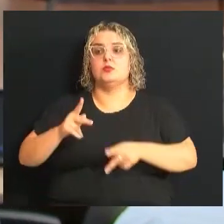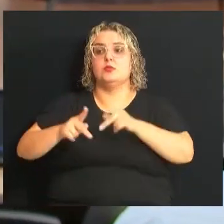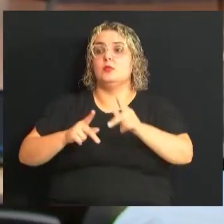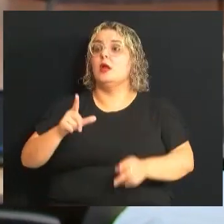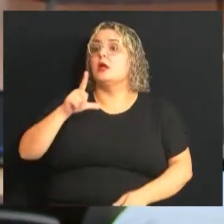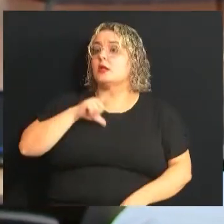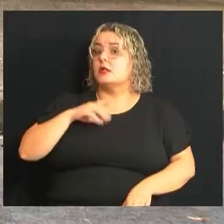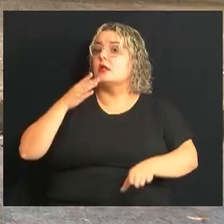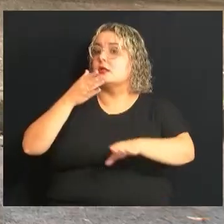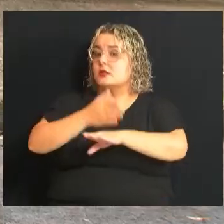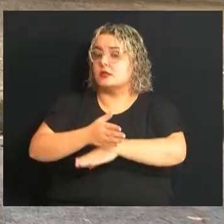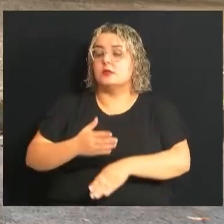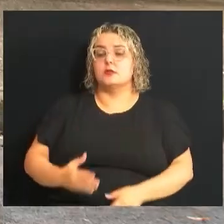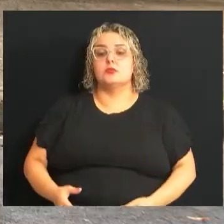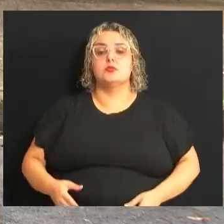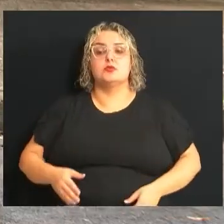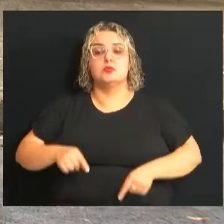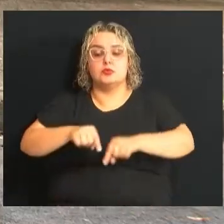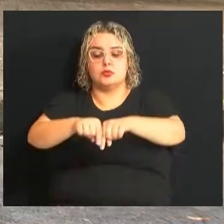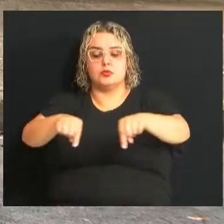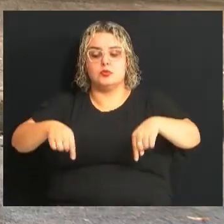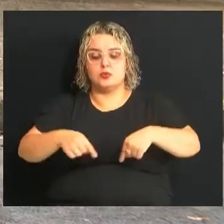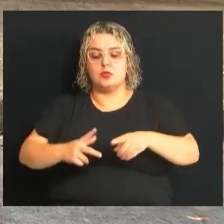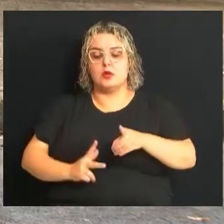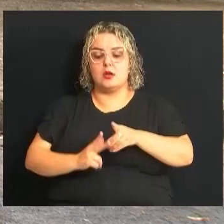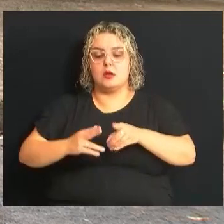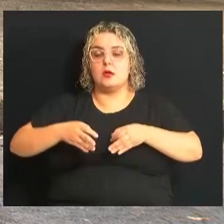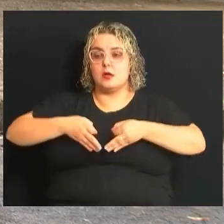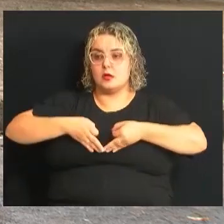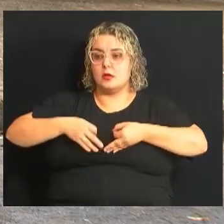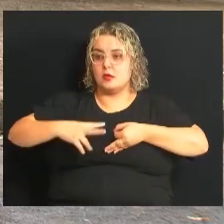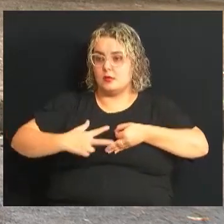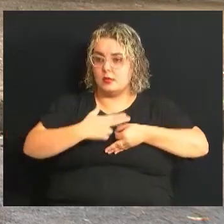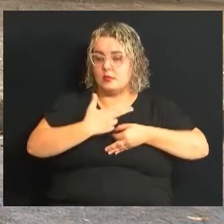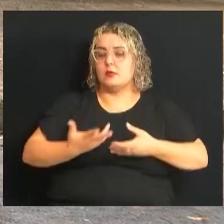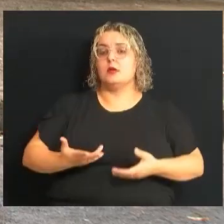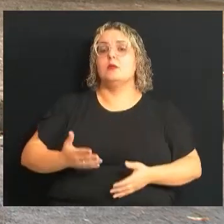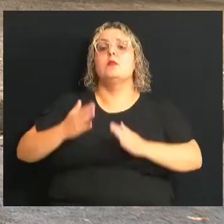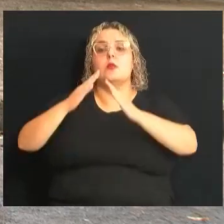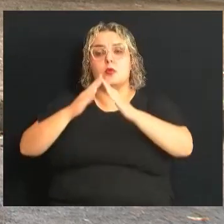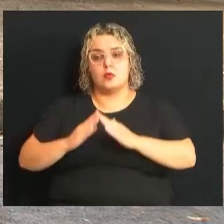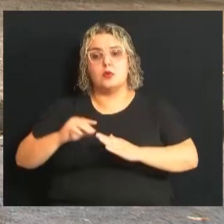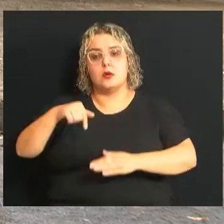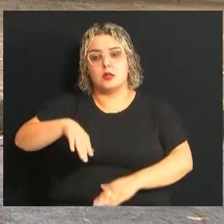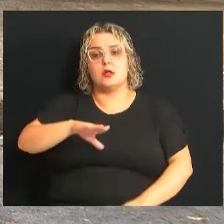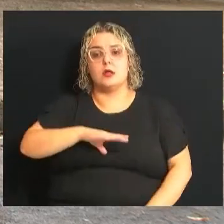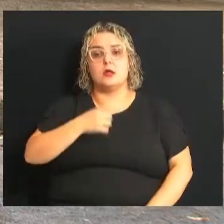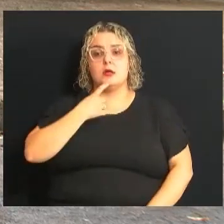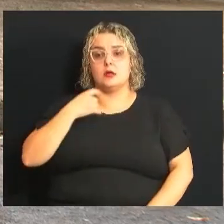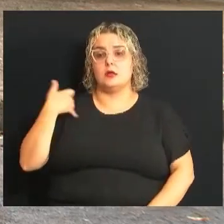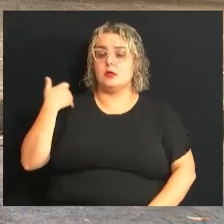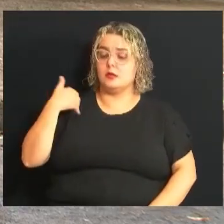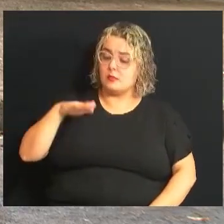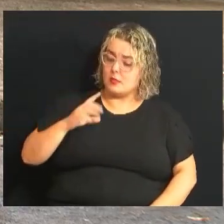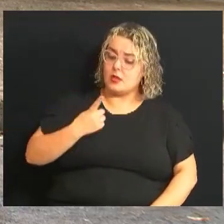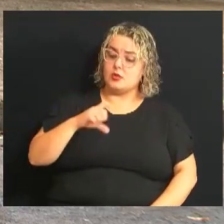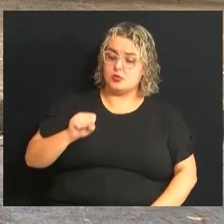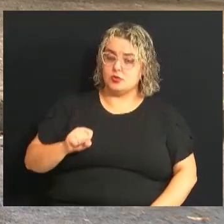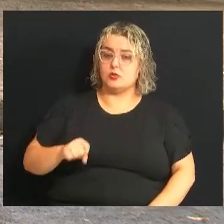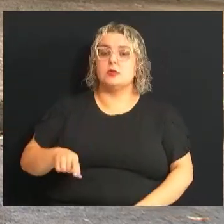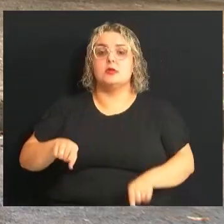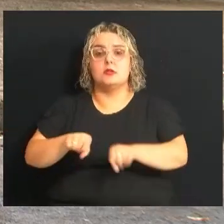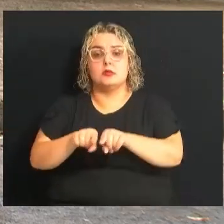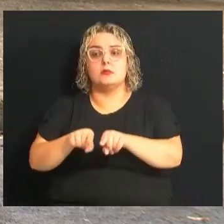divulgando para a população Para ter acesso ao serviço do Castramóvel é necessário residir em Campinas e ter mais de 18